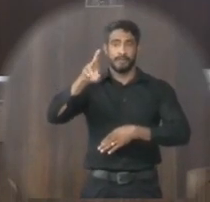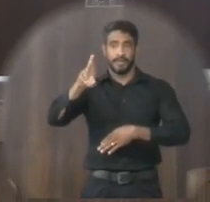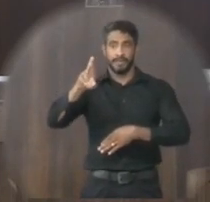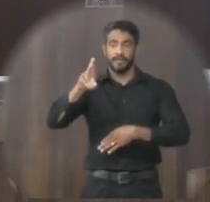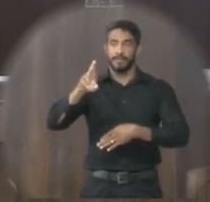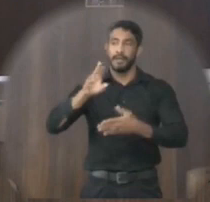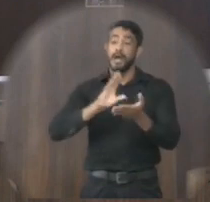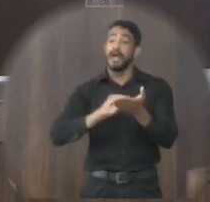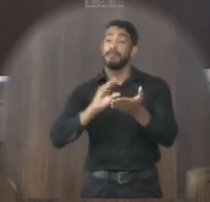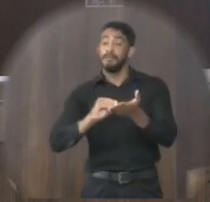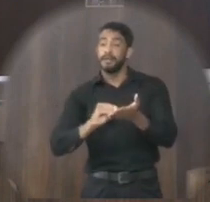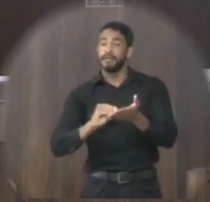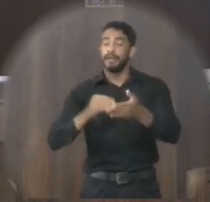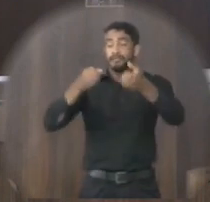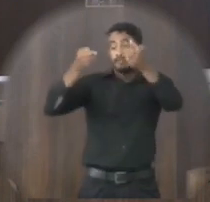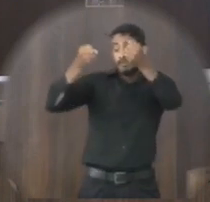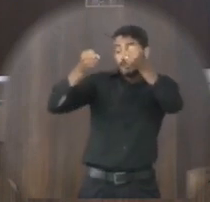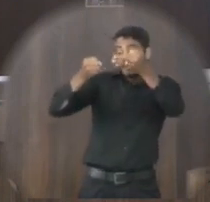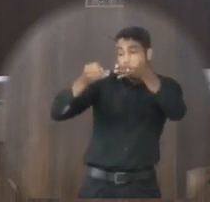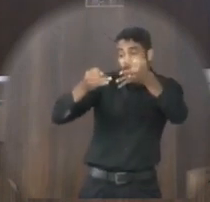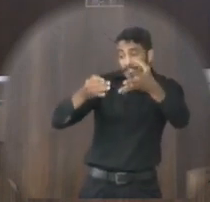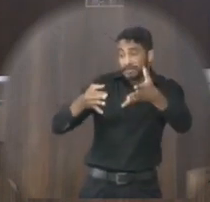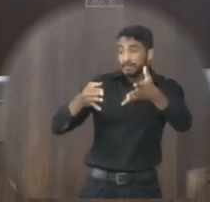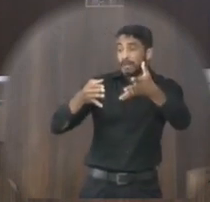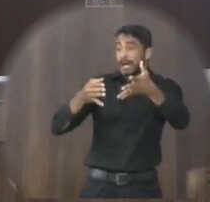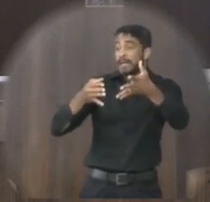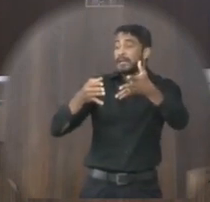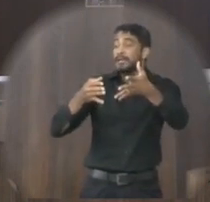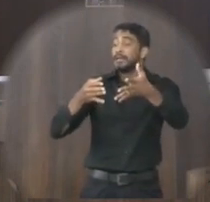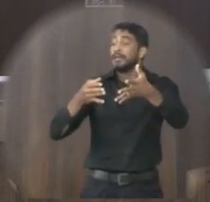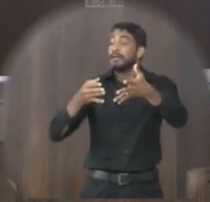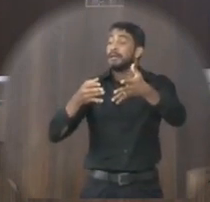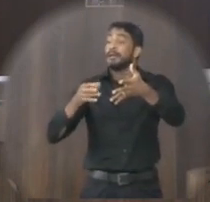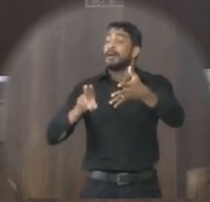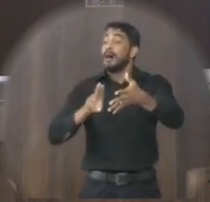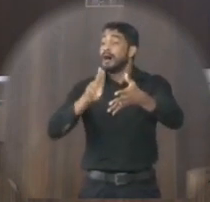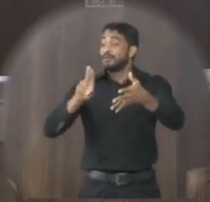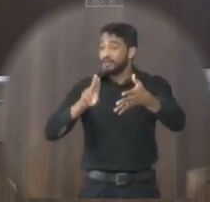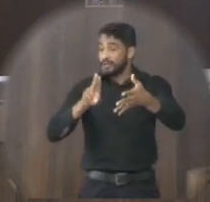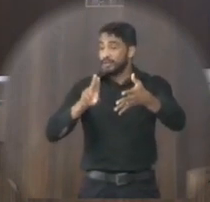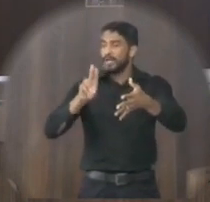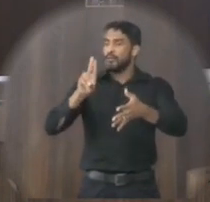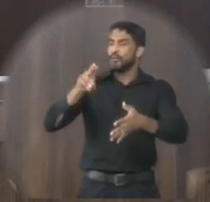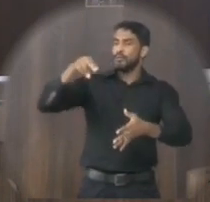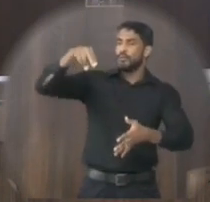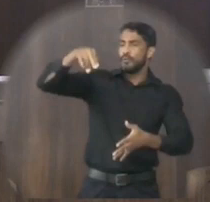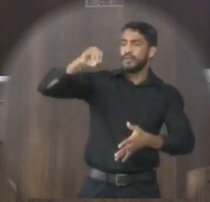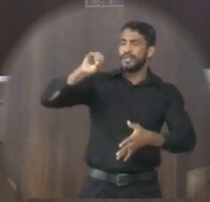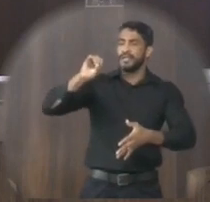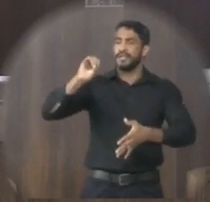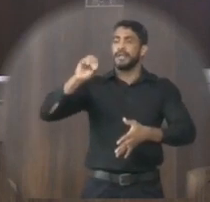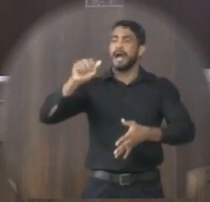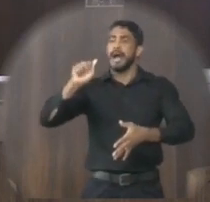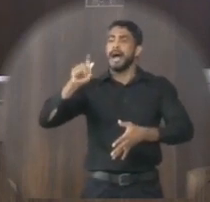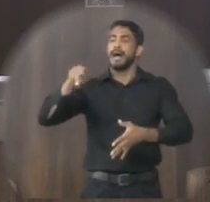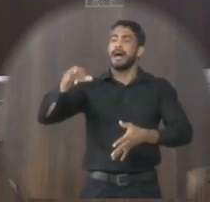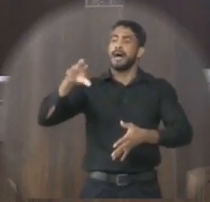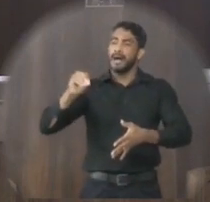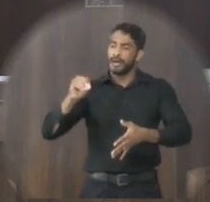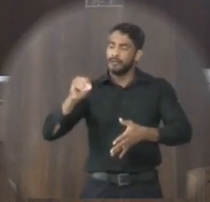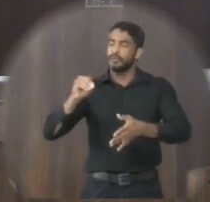Declara de utilidade pública deste município A Uniagro Construtoria Agrícola Júnior